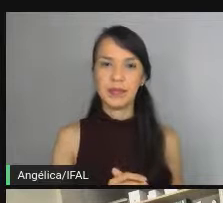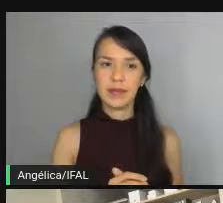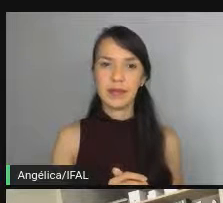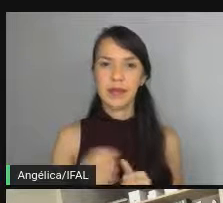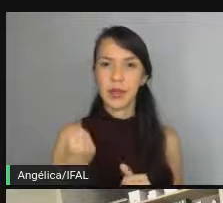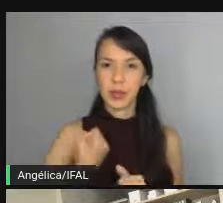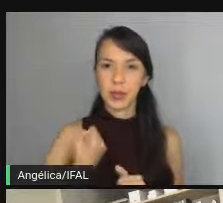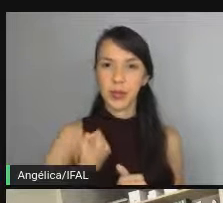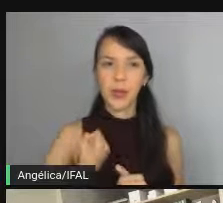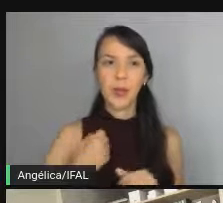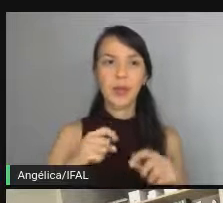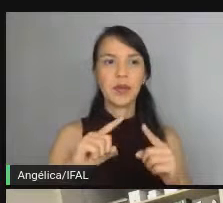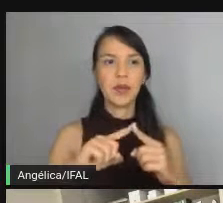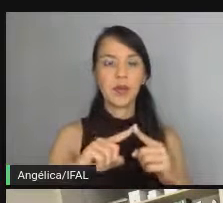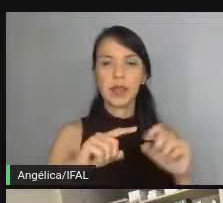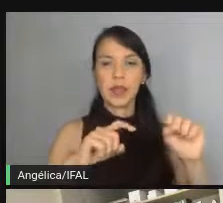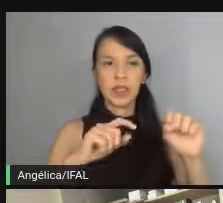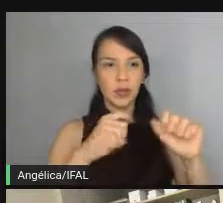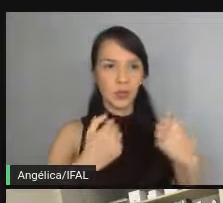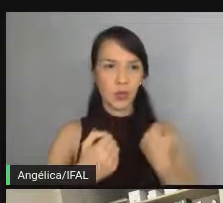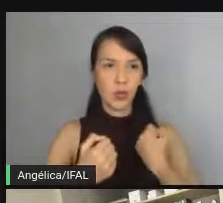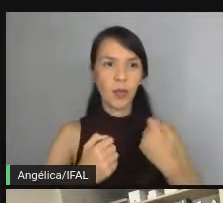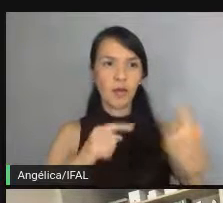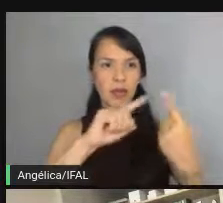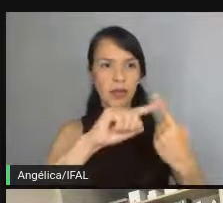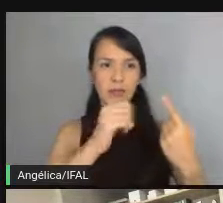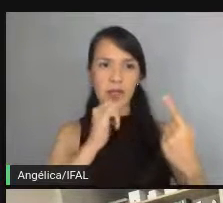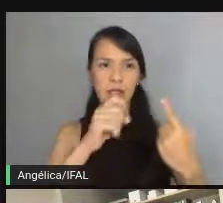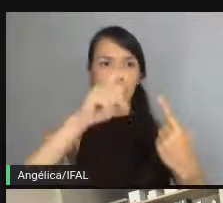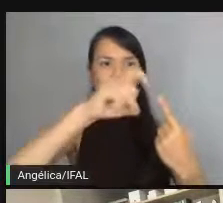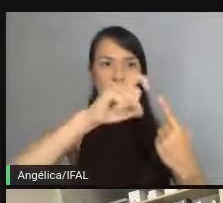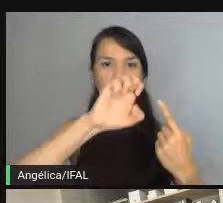Número e o expoente, é isso? É, isso.